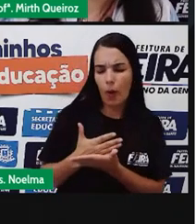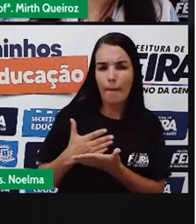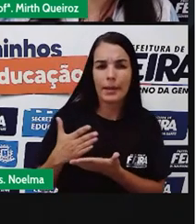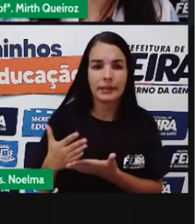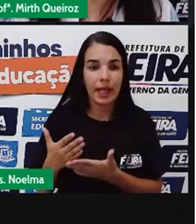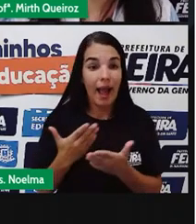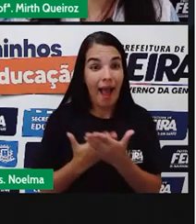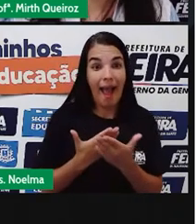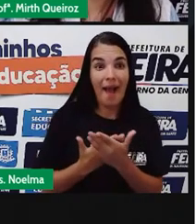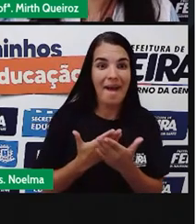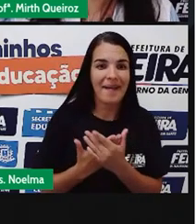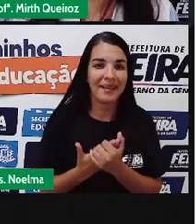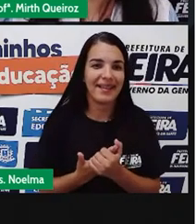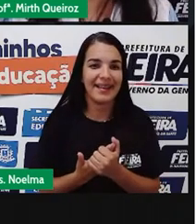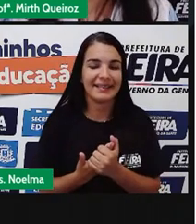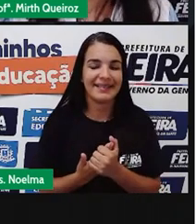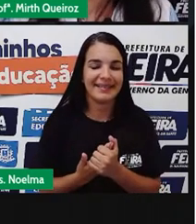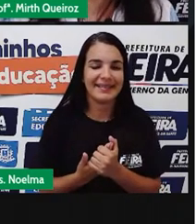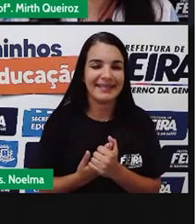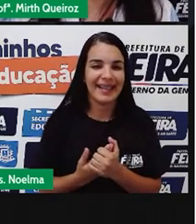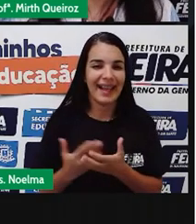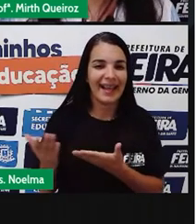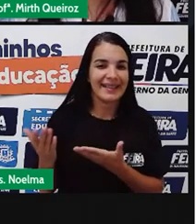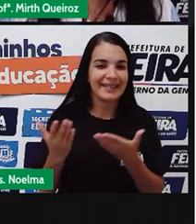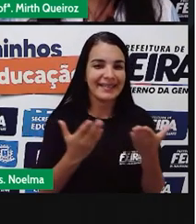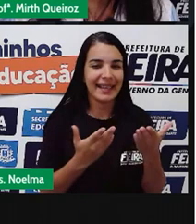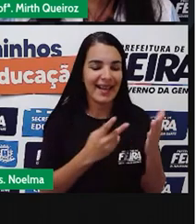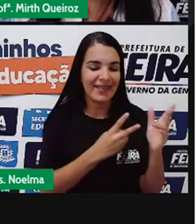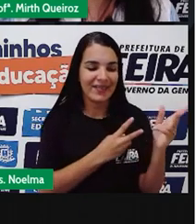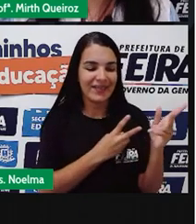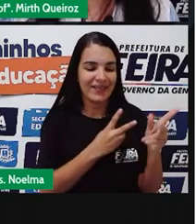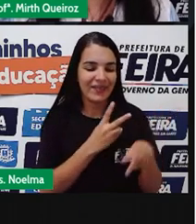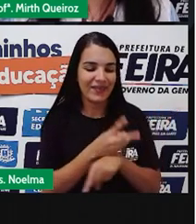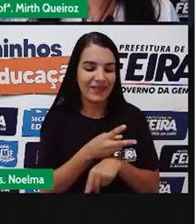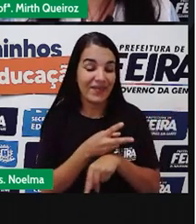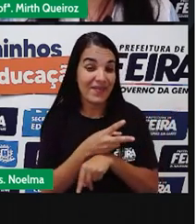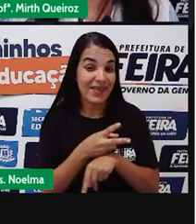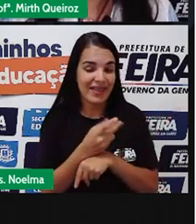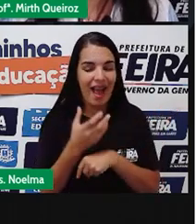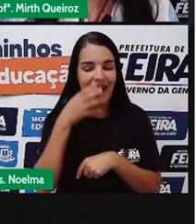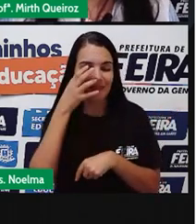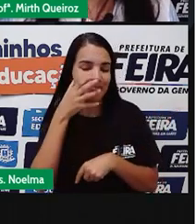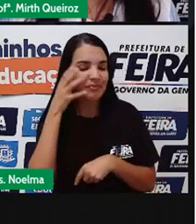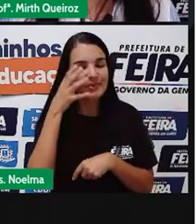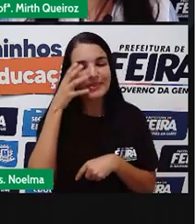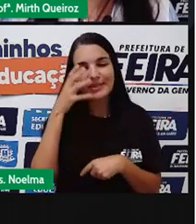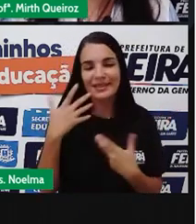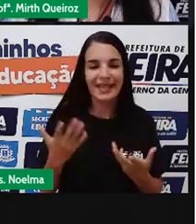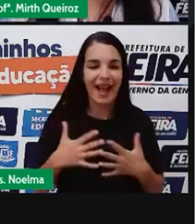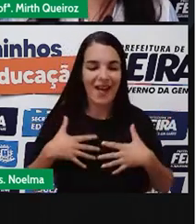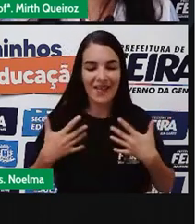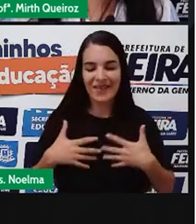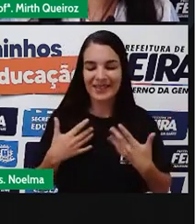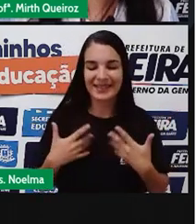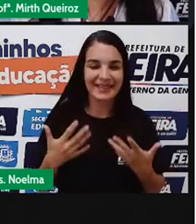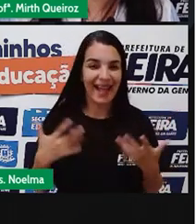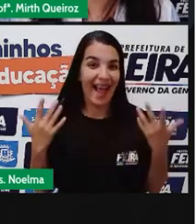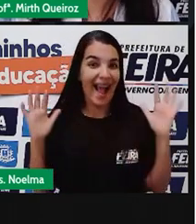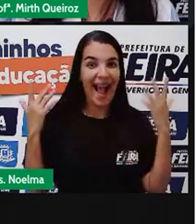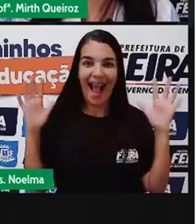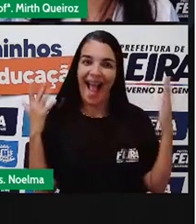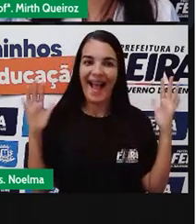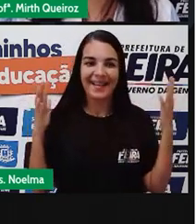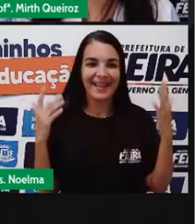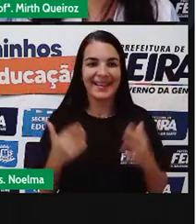começar a nossa aula, a próxima eu vou aqui pra vocês uma música, né? Pra gente começar assim, mais, de forma mais